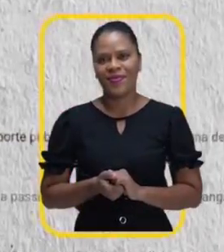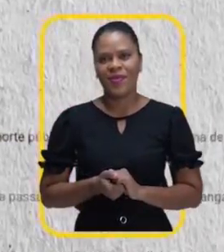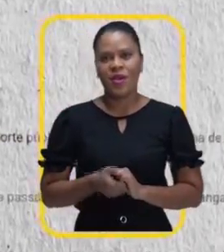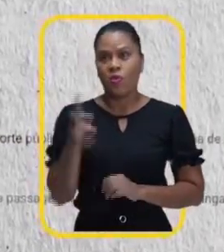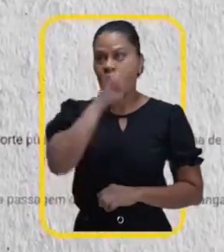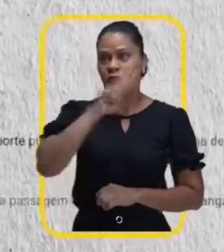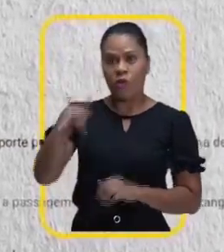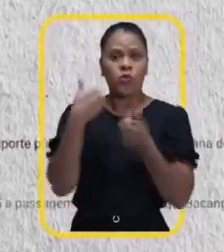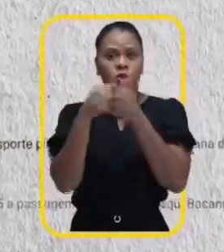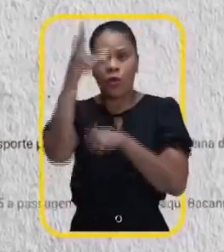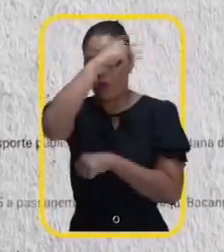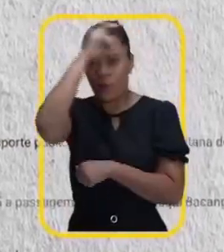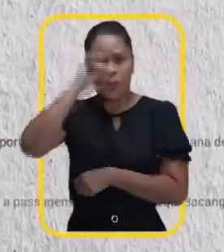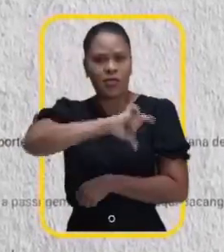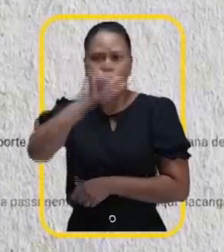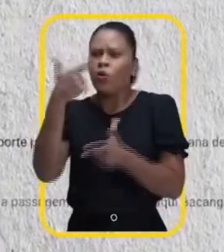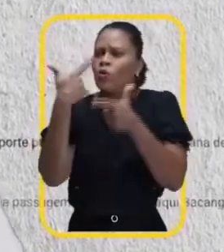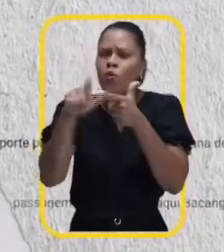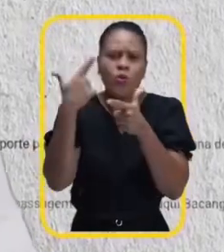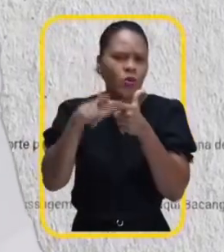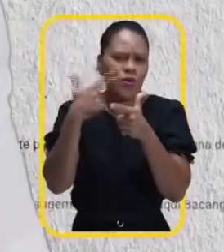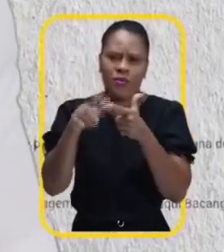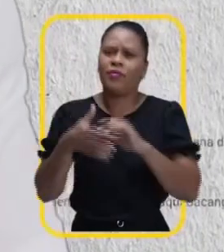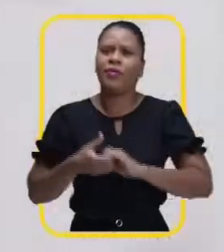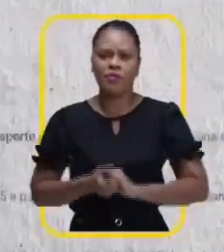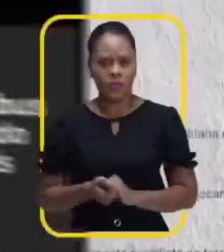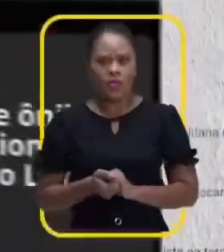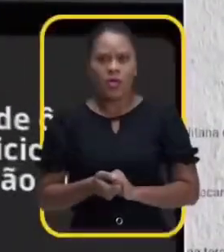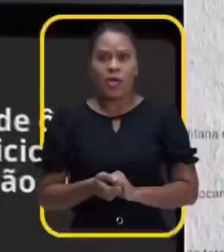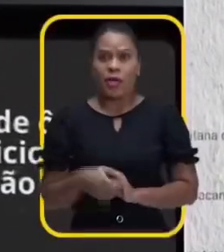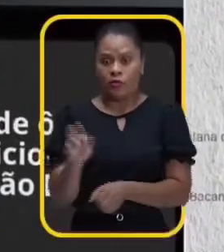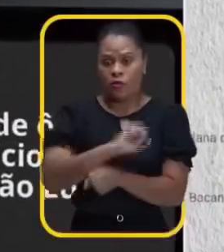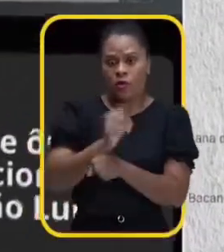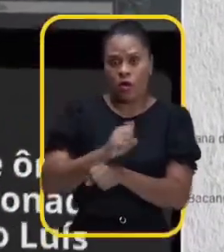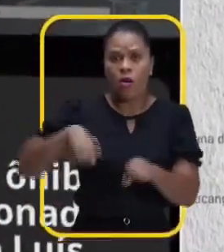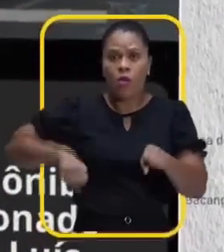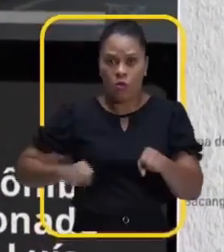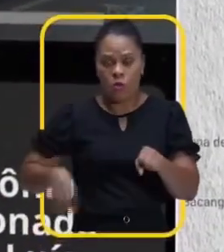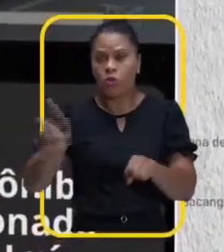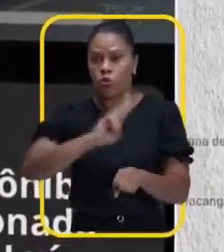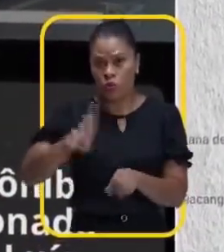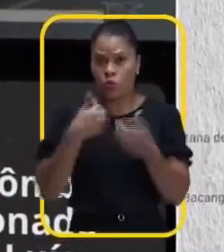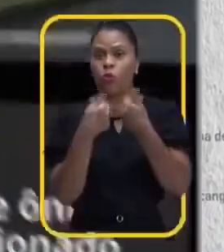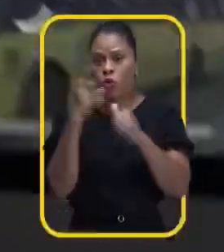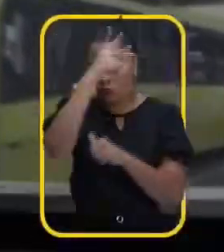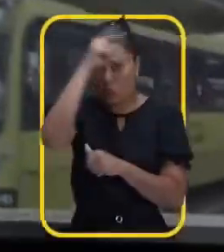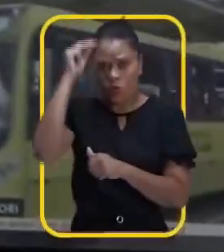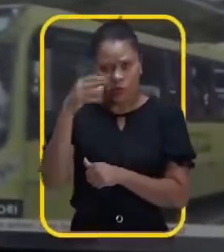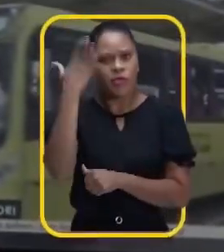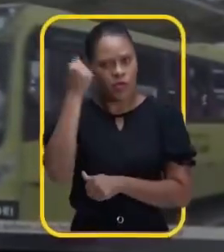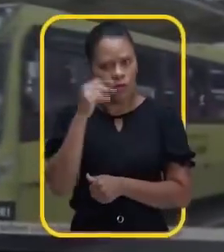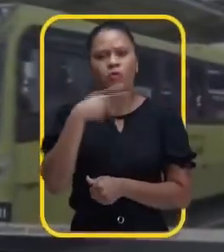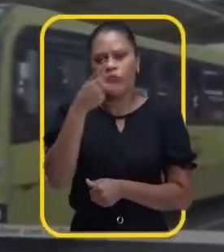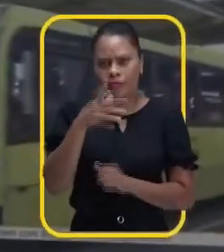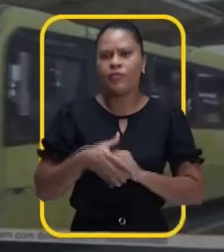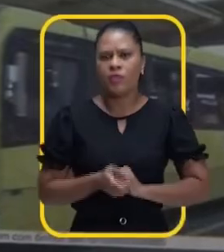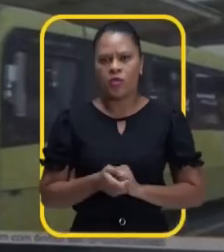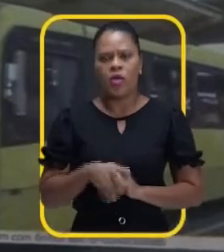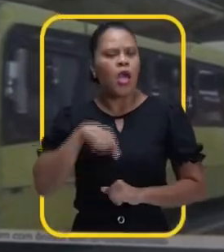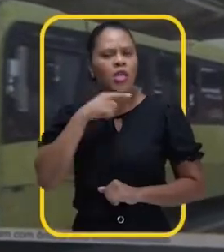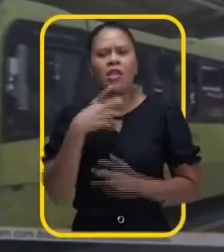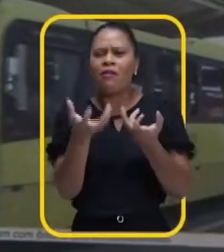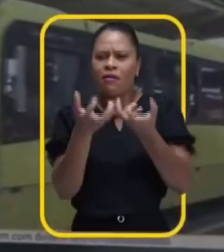Como vocês podem ver, o transporte público em São Luís está um verdadeiro caos. Quem não tem carro ou moto e usa o transporte público sabe do eu estou falando.